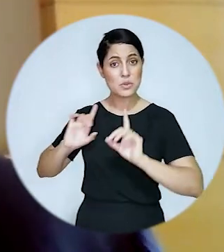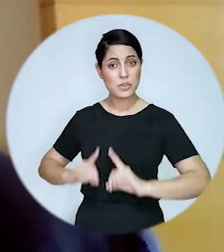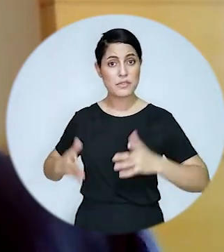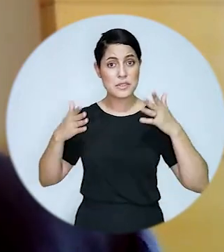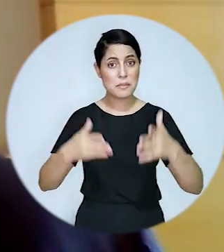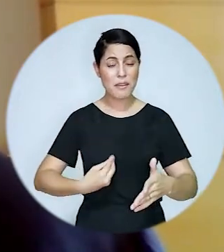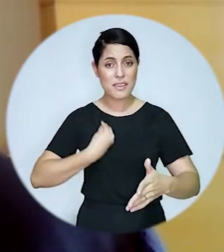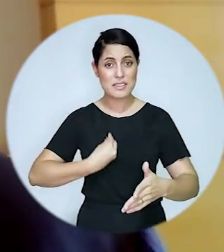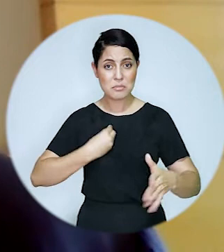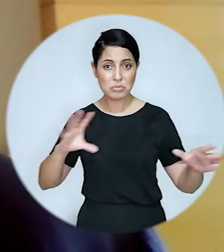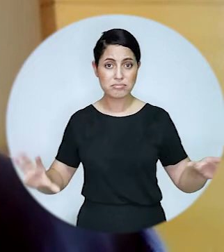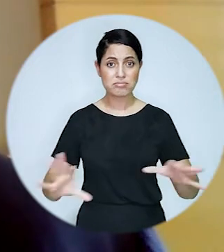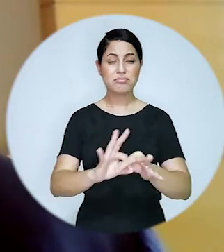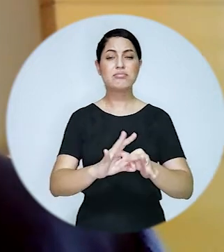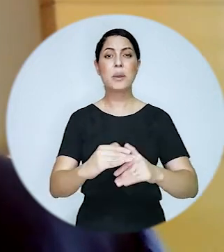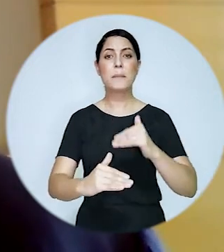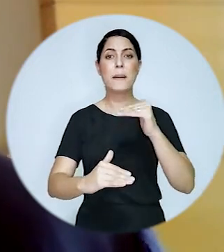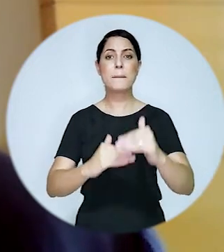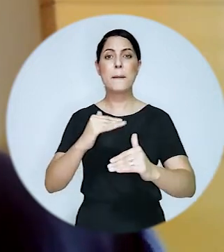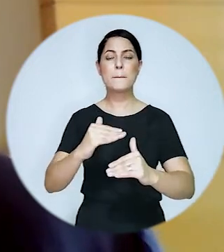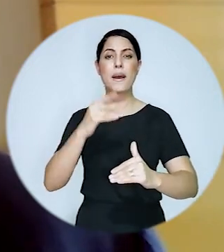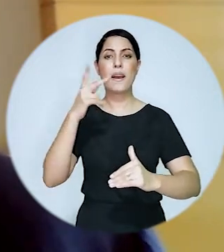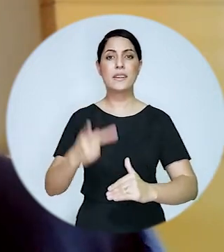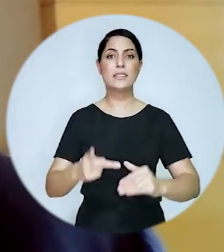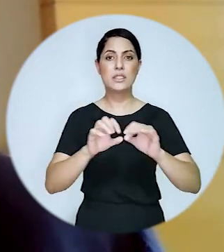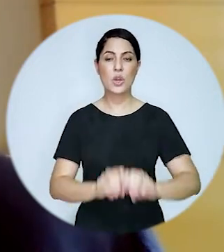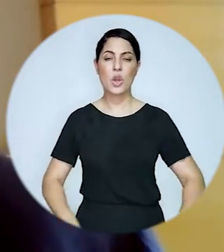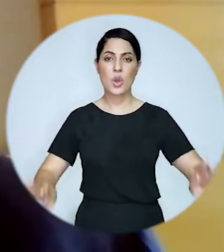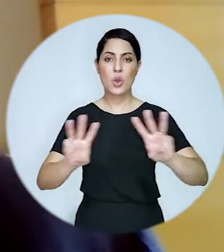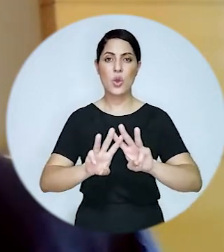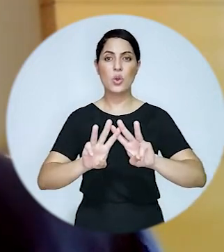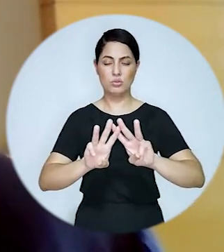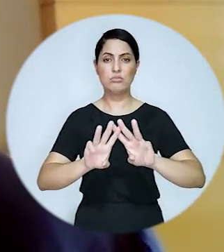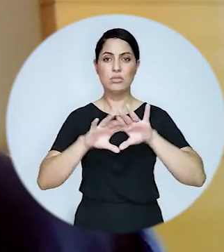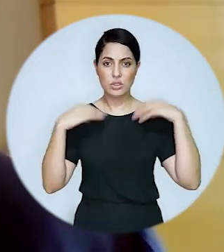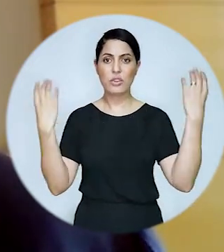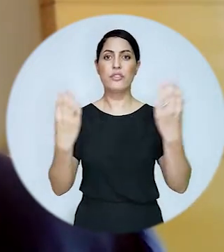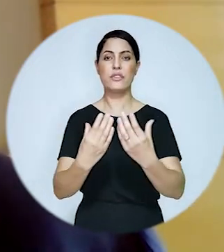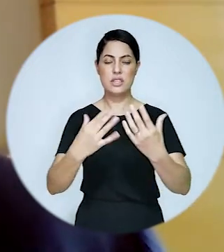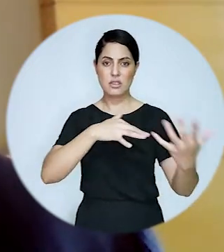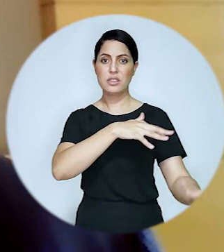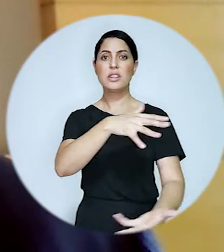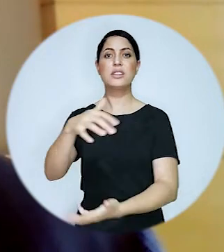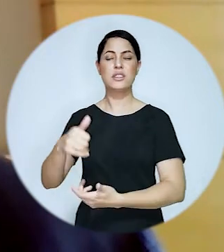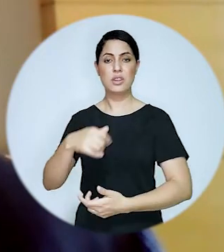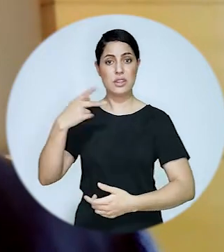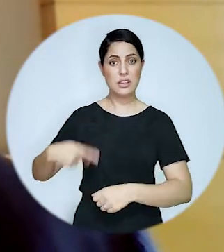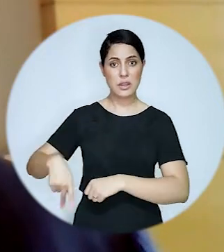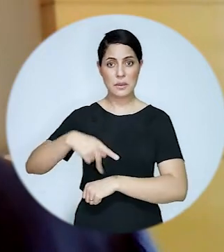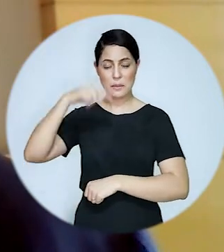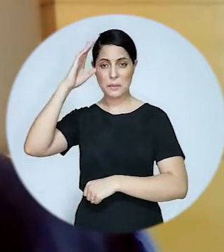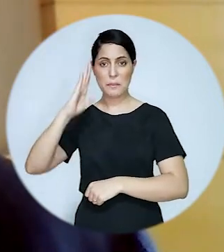social das próprias pessoas com deficiência e a construção desta importante Convenção Internacional,